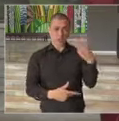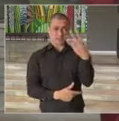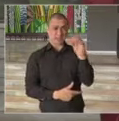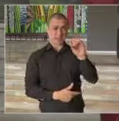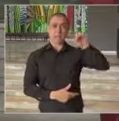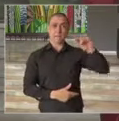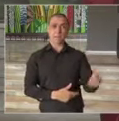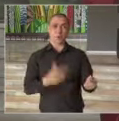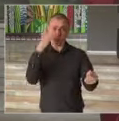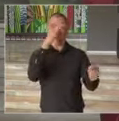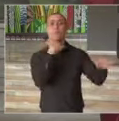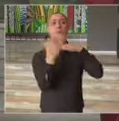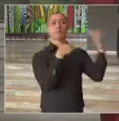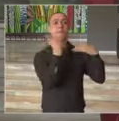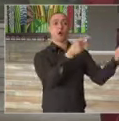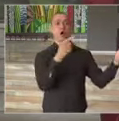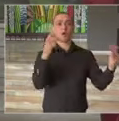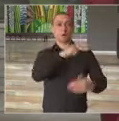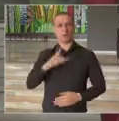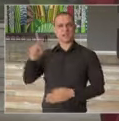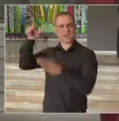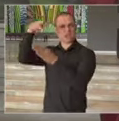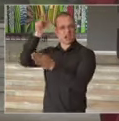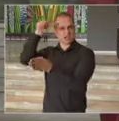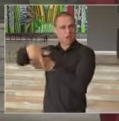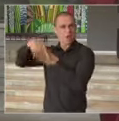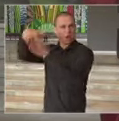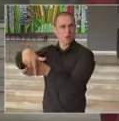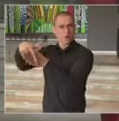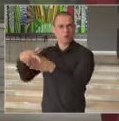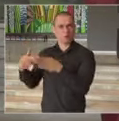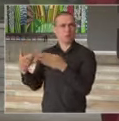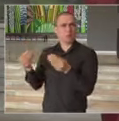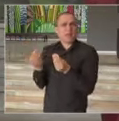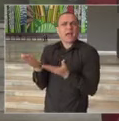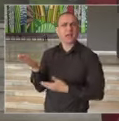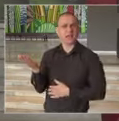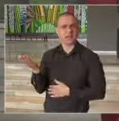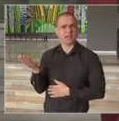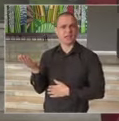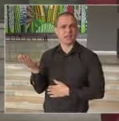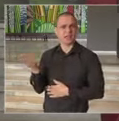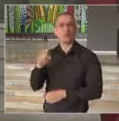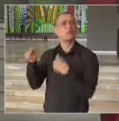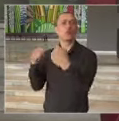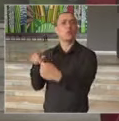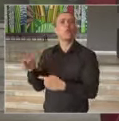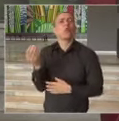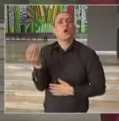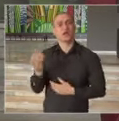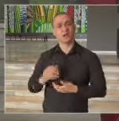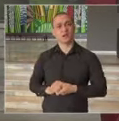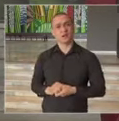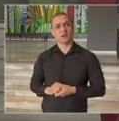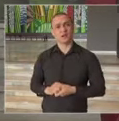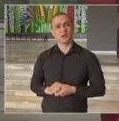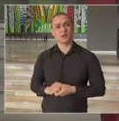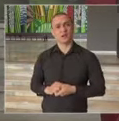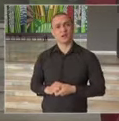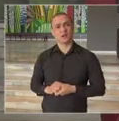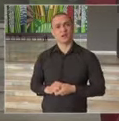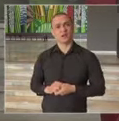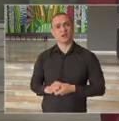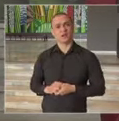pelo coronavírus? Qual é o sentido? Qual é a razão? O que ampara